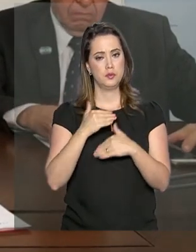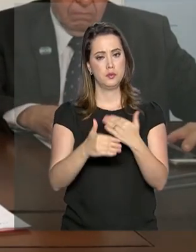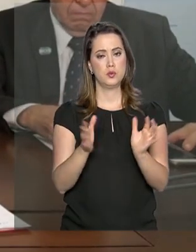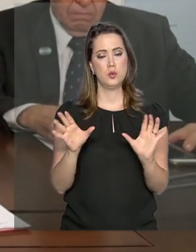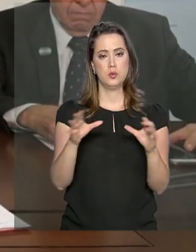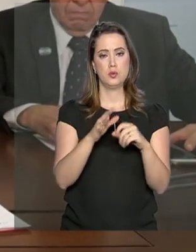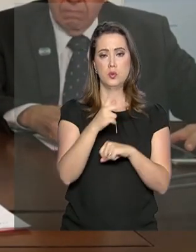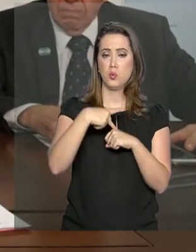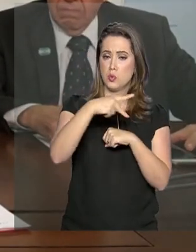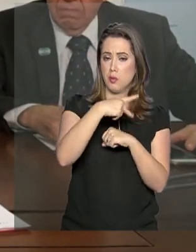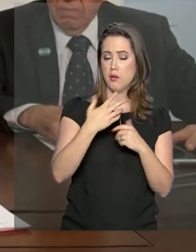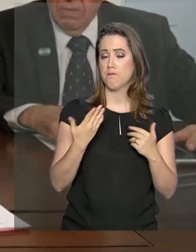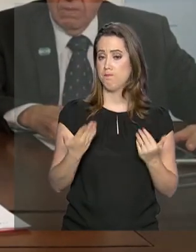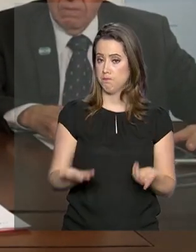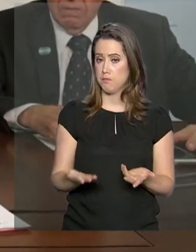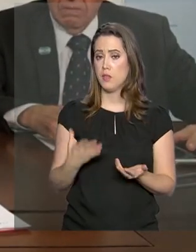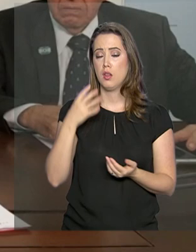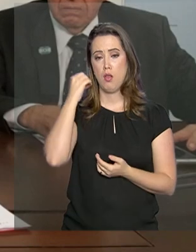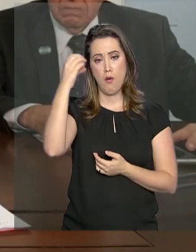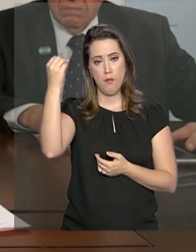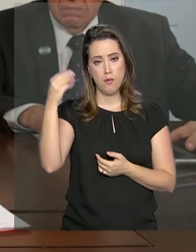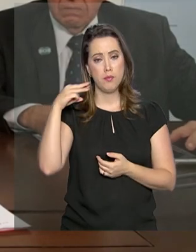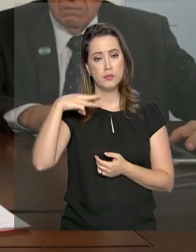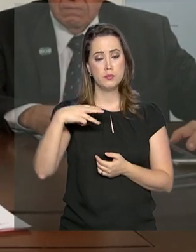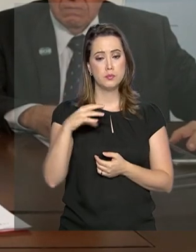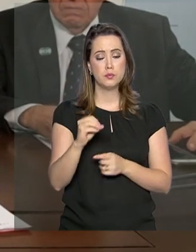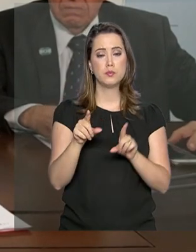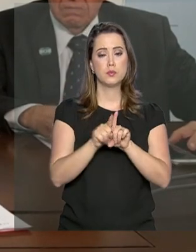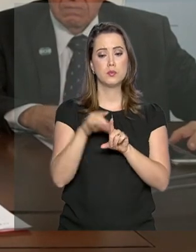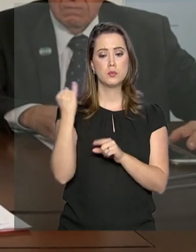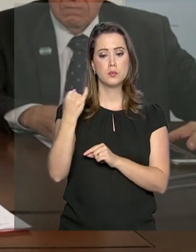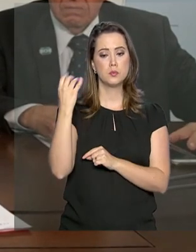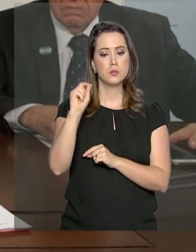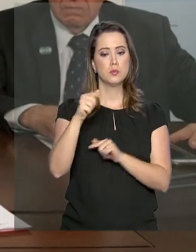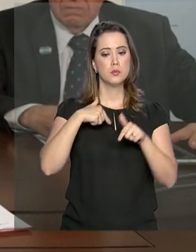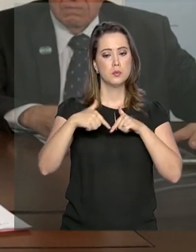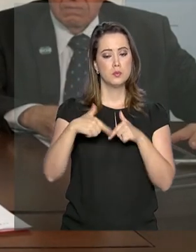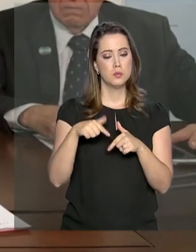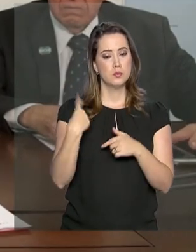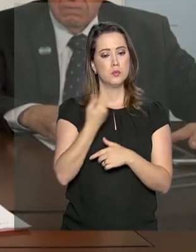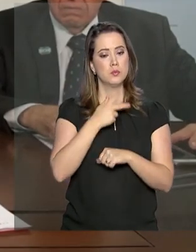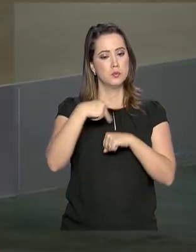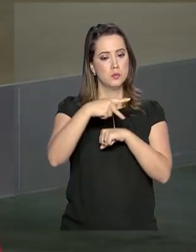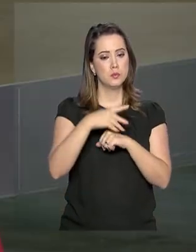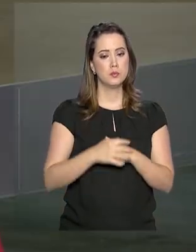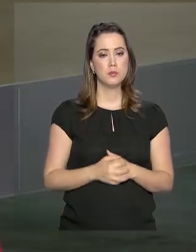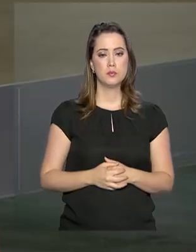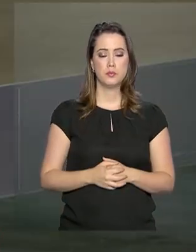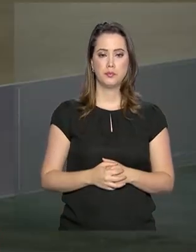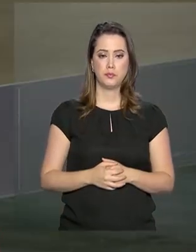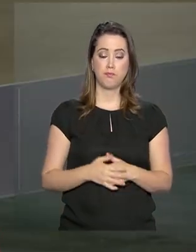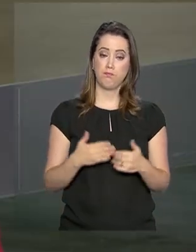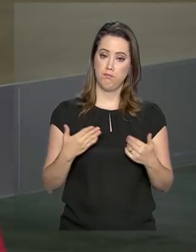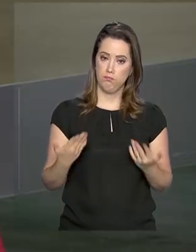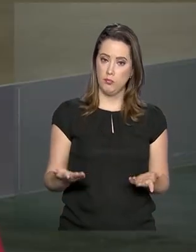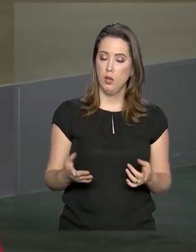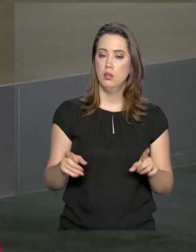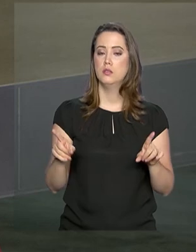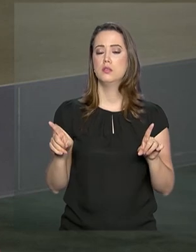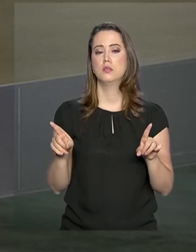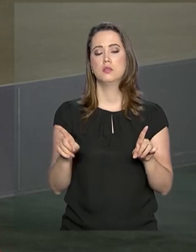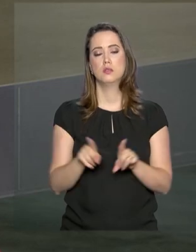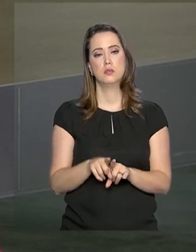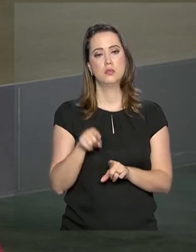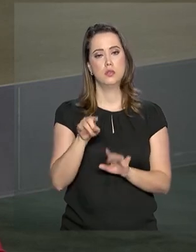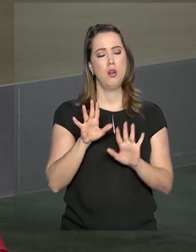esses países. Então, a viagem, no meu entender, será bastante proveitosa para o nosso Brasil. Bem, o presidente Jair Bolsonaro,